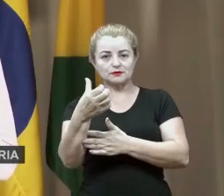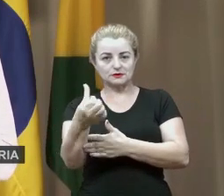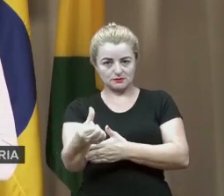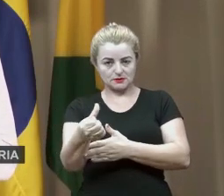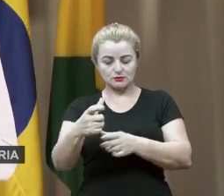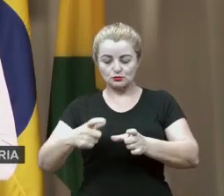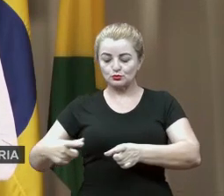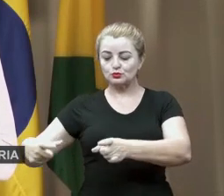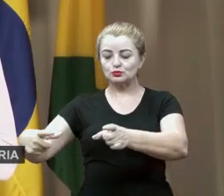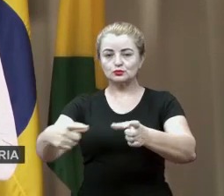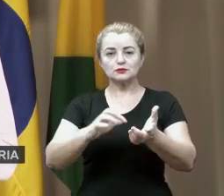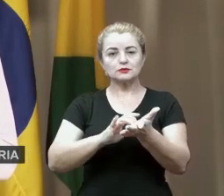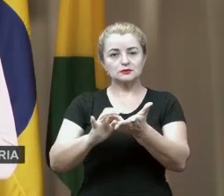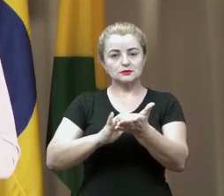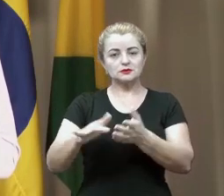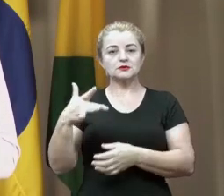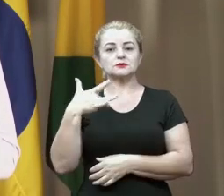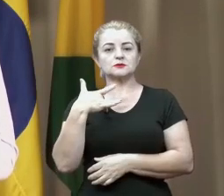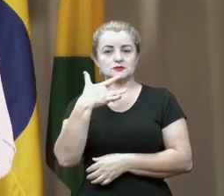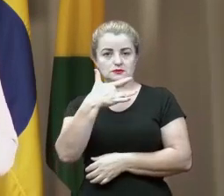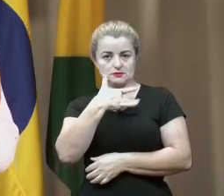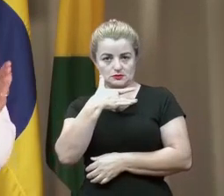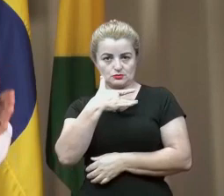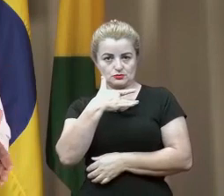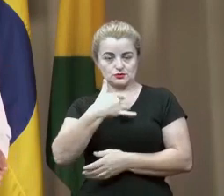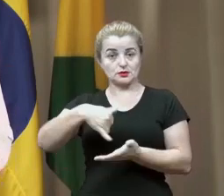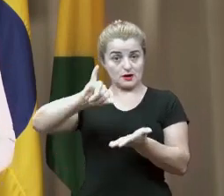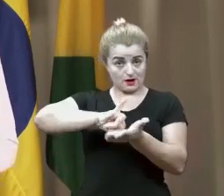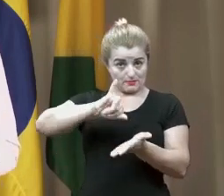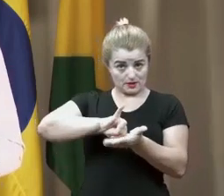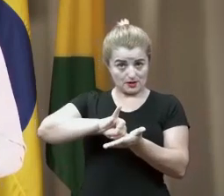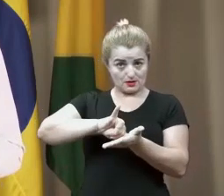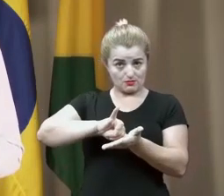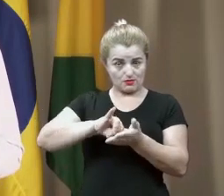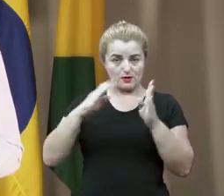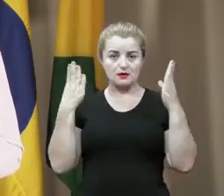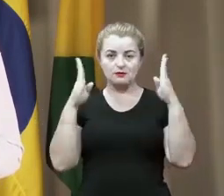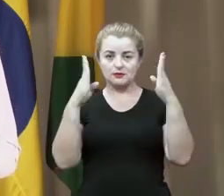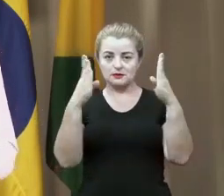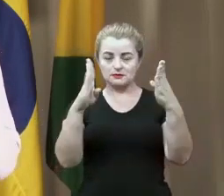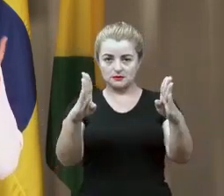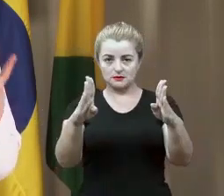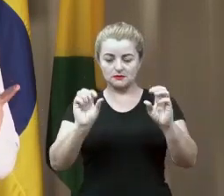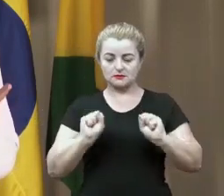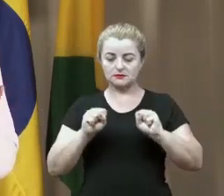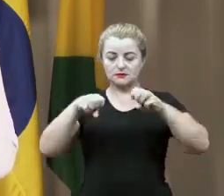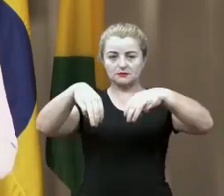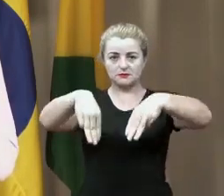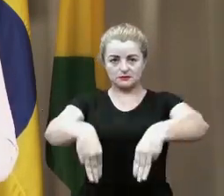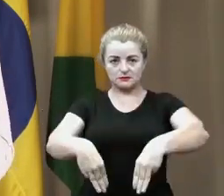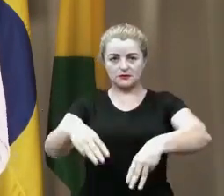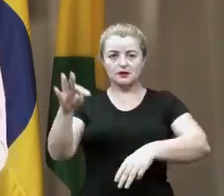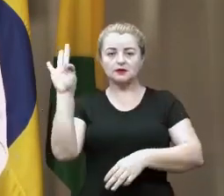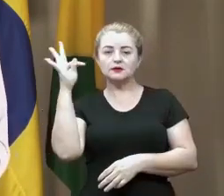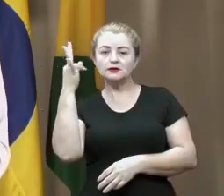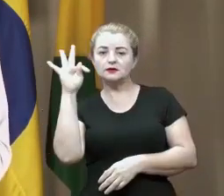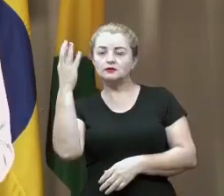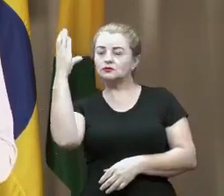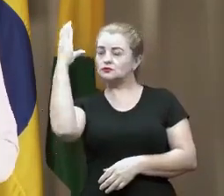nas unidades da Secretaria de Saúde na capital, Brasileia, Sena Madureira,